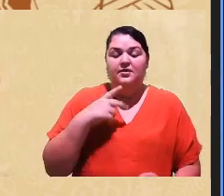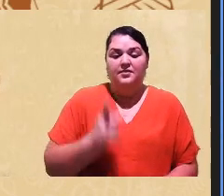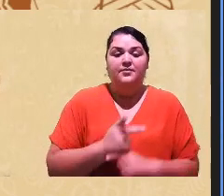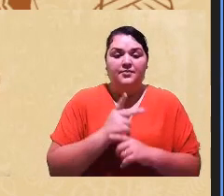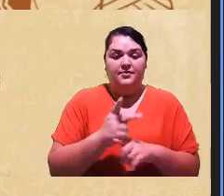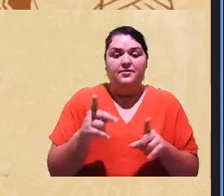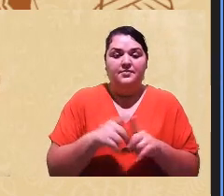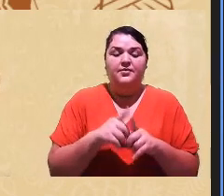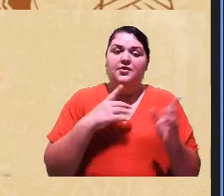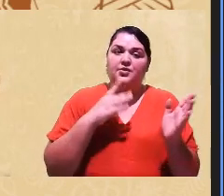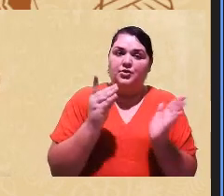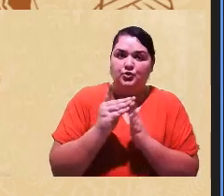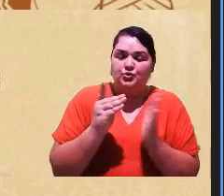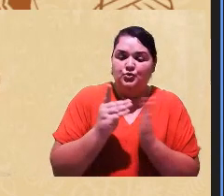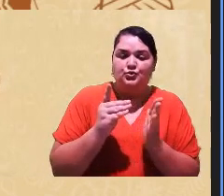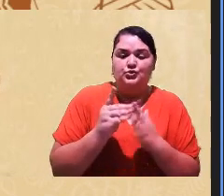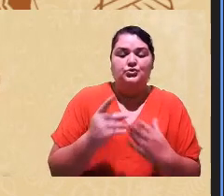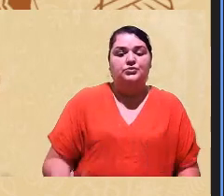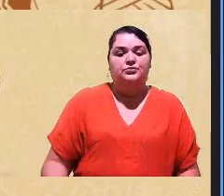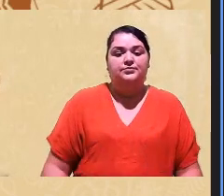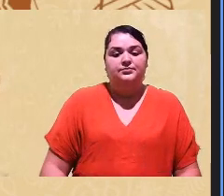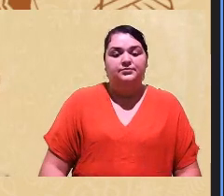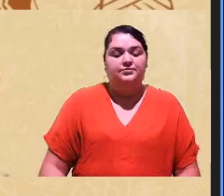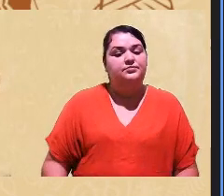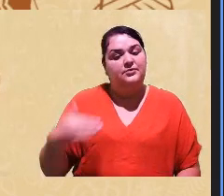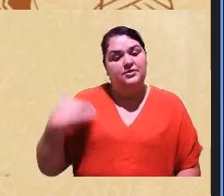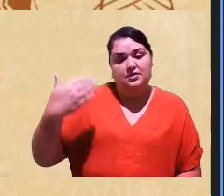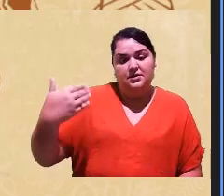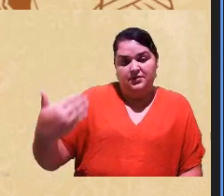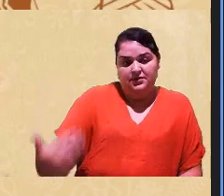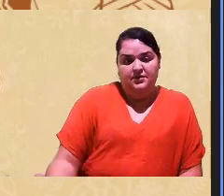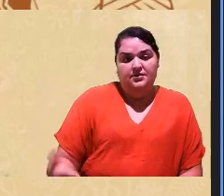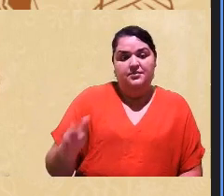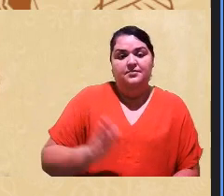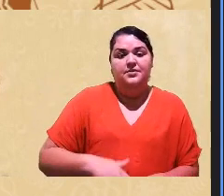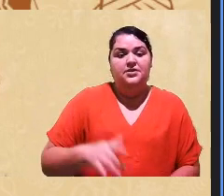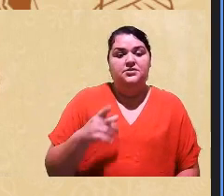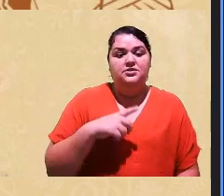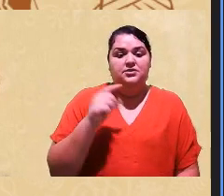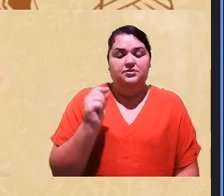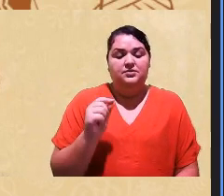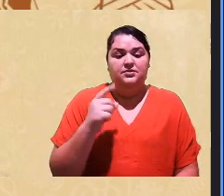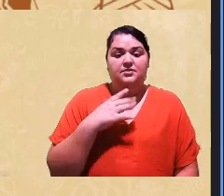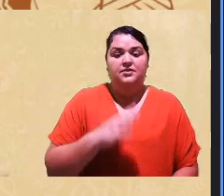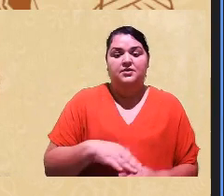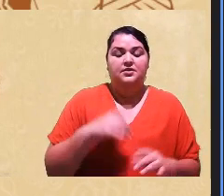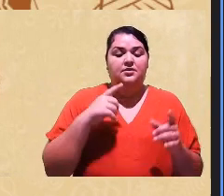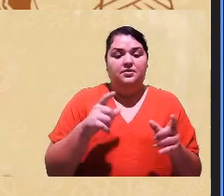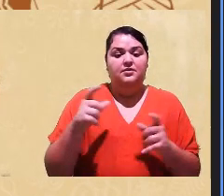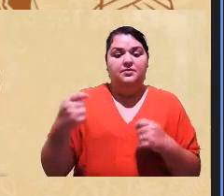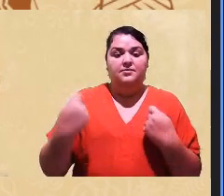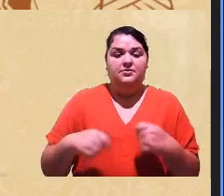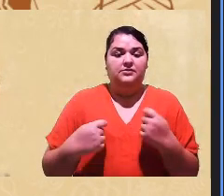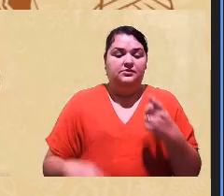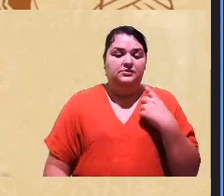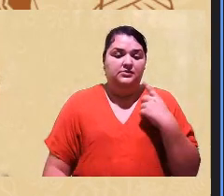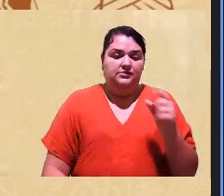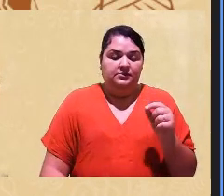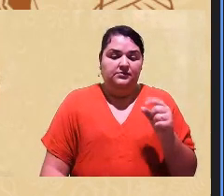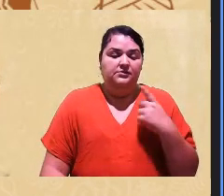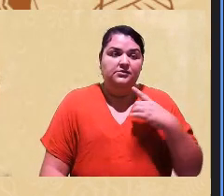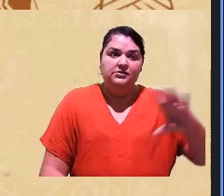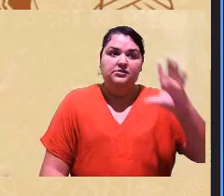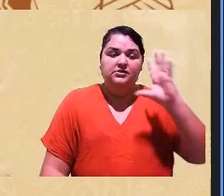indígenas enfim mas que também a instituição precisa promover